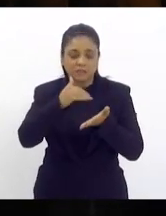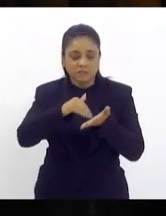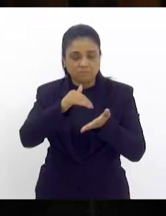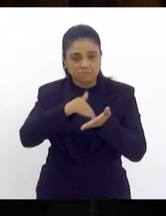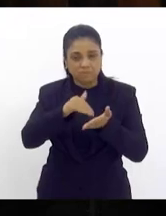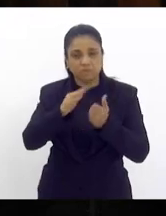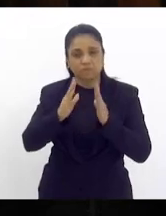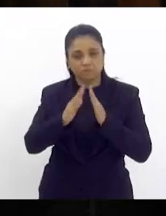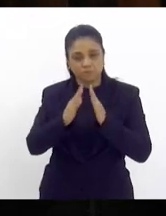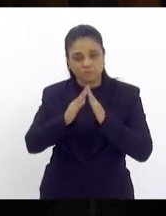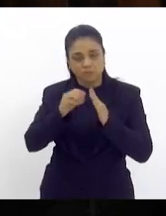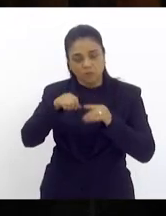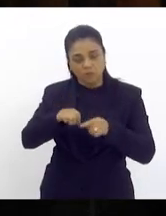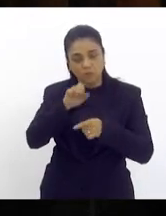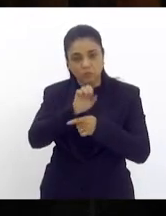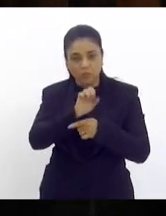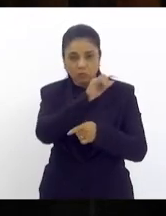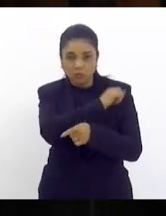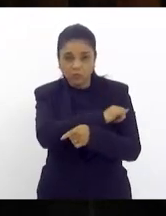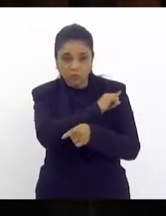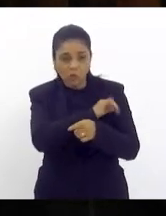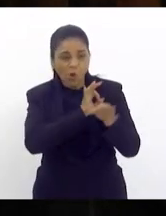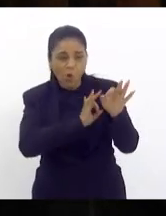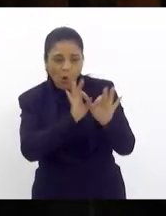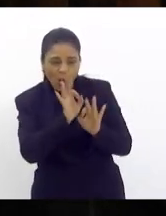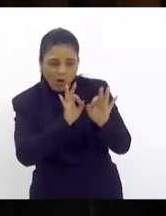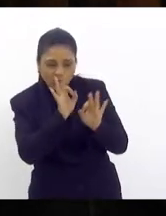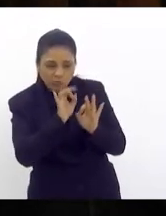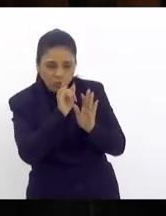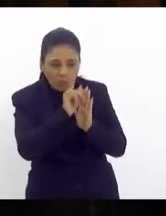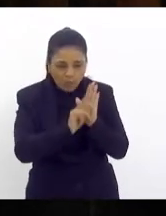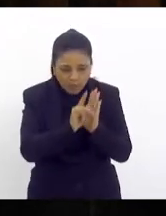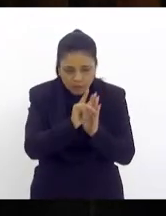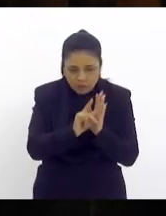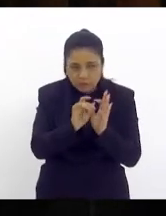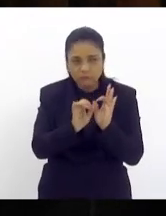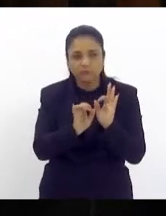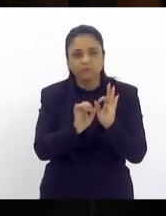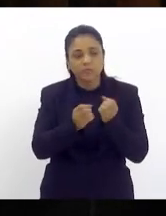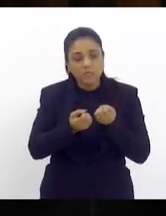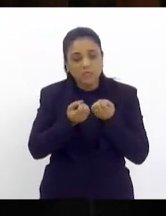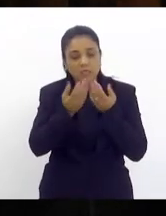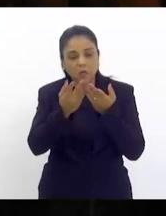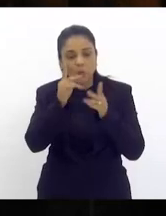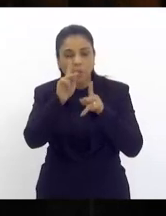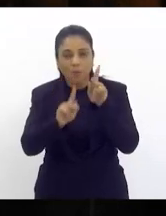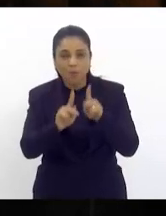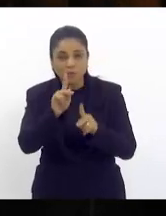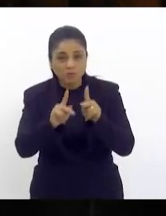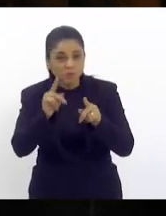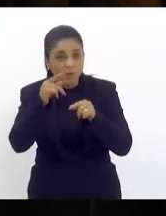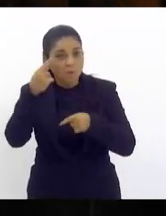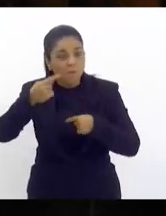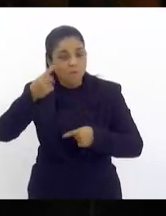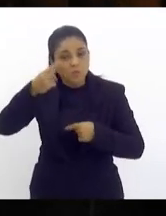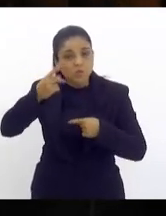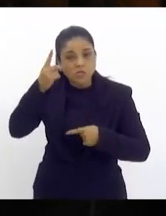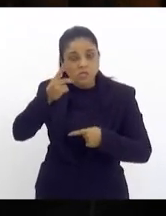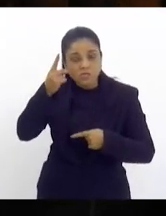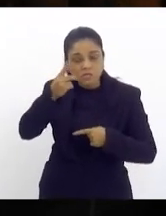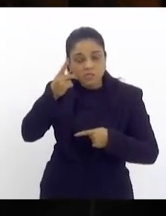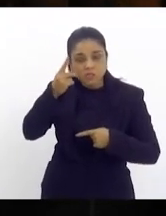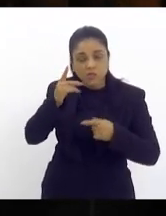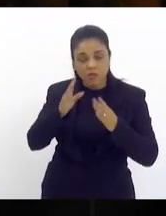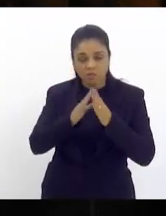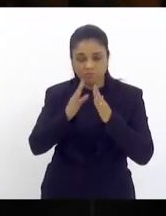e planejou e se organizou e entregou para a população uma política habitacional muito séria